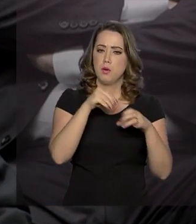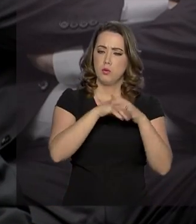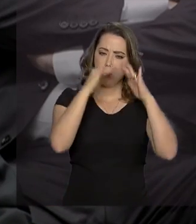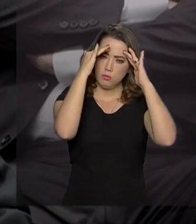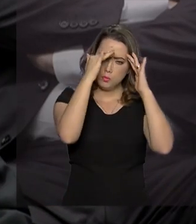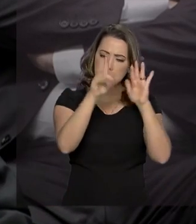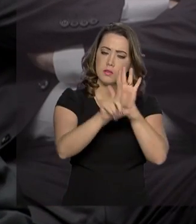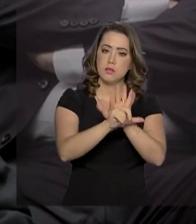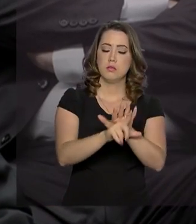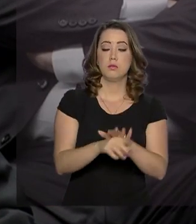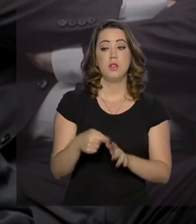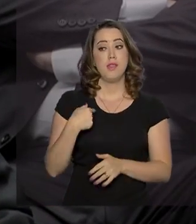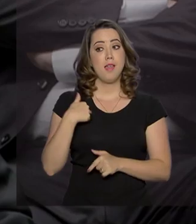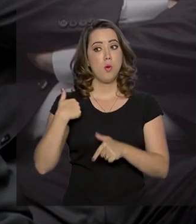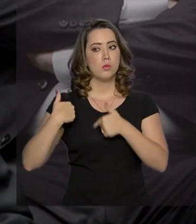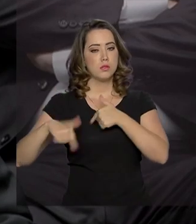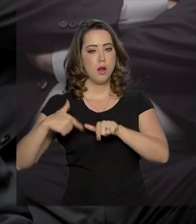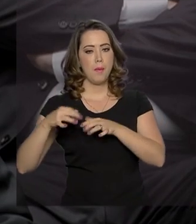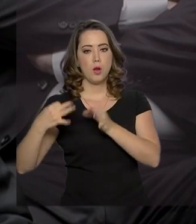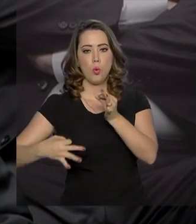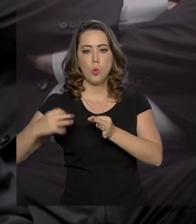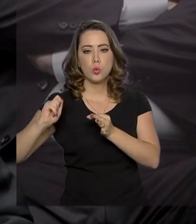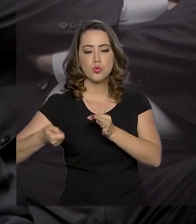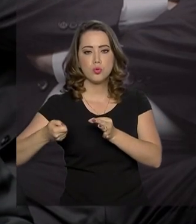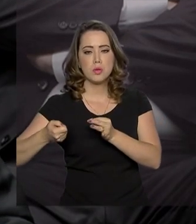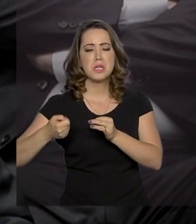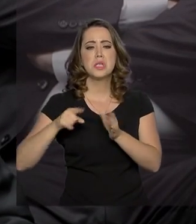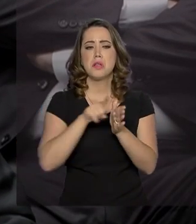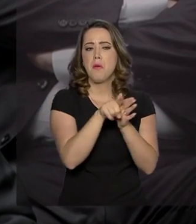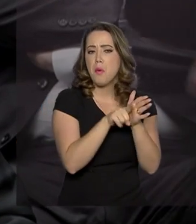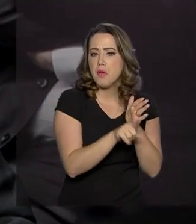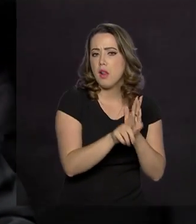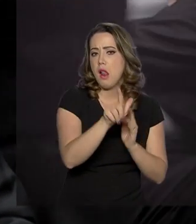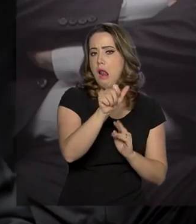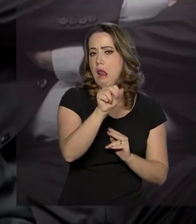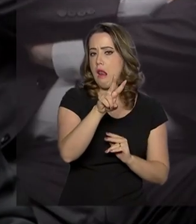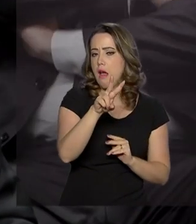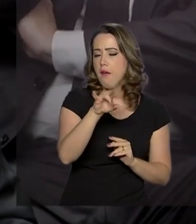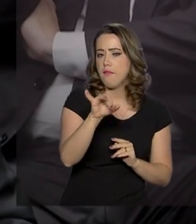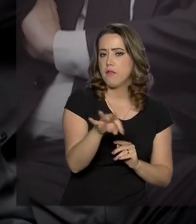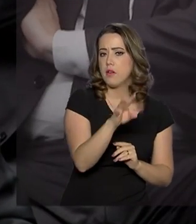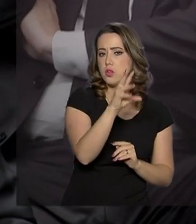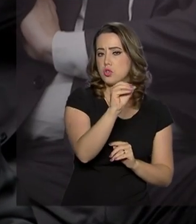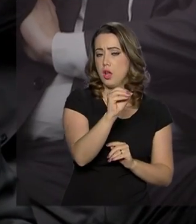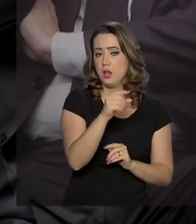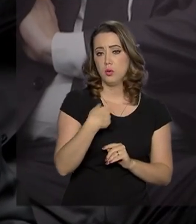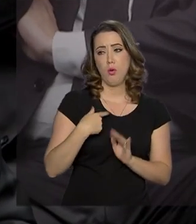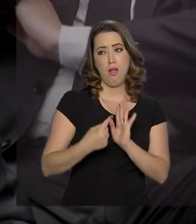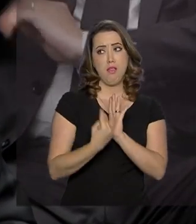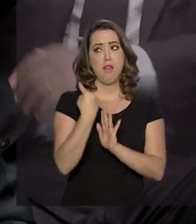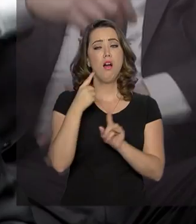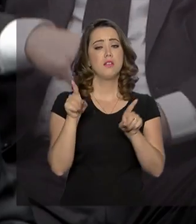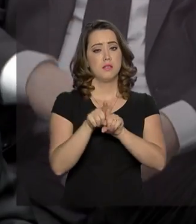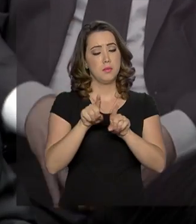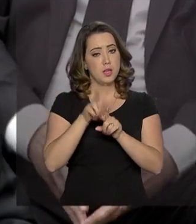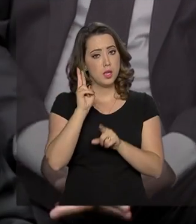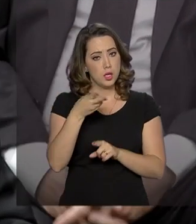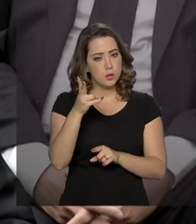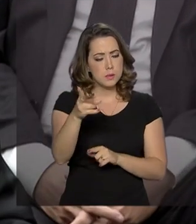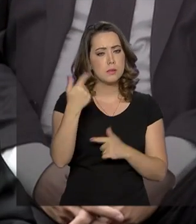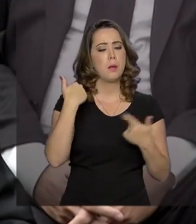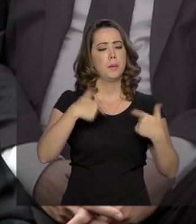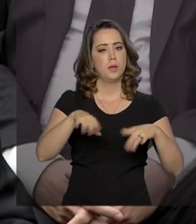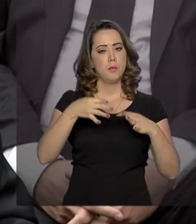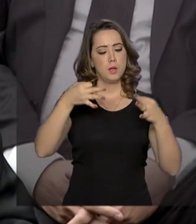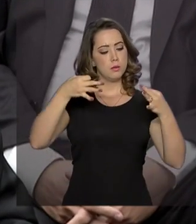juiz, na Operação Lava Jato e mesmo antes, eu sempre agi com correção, com base